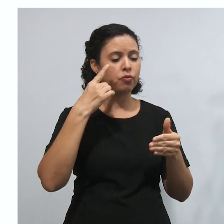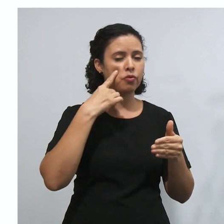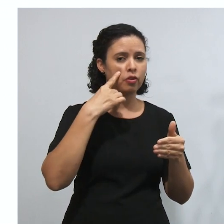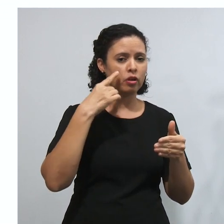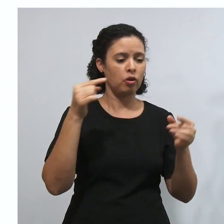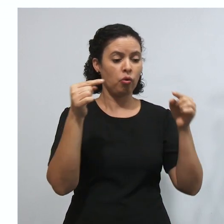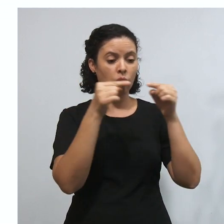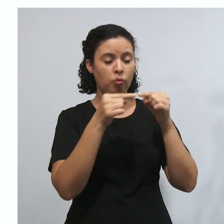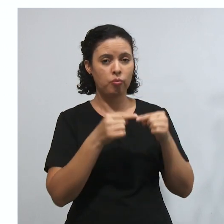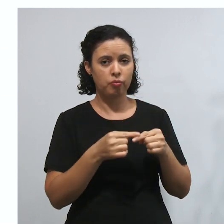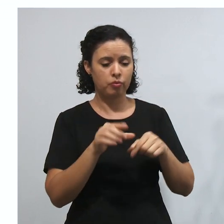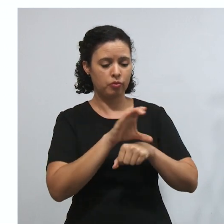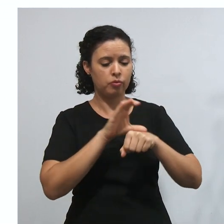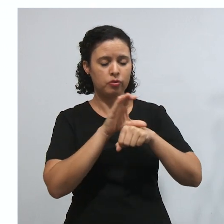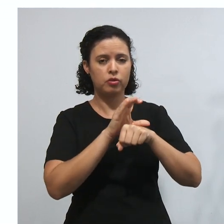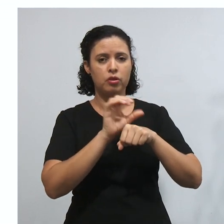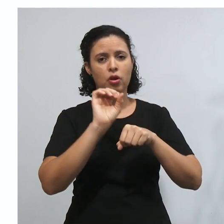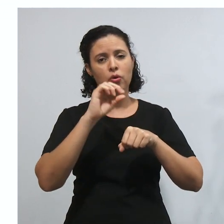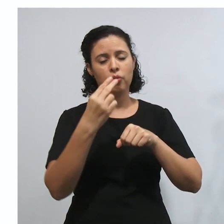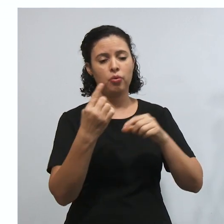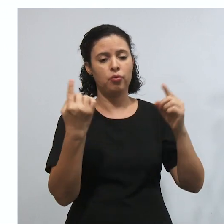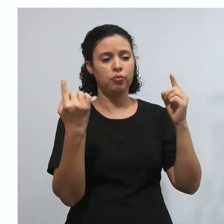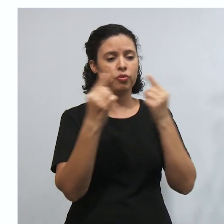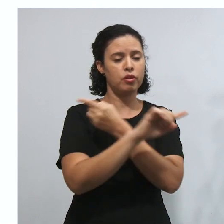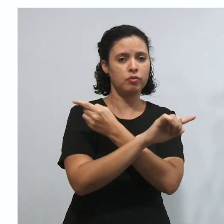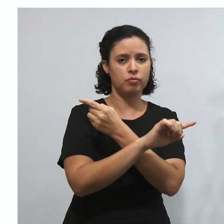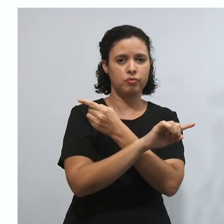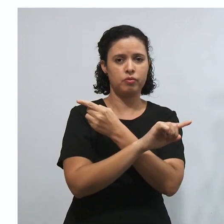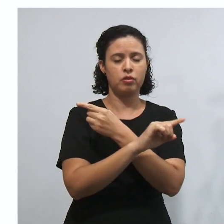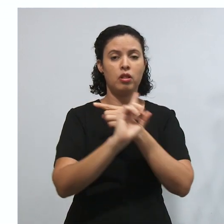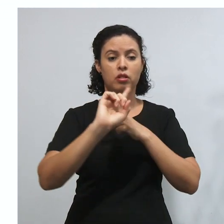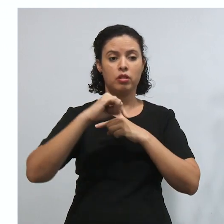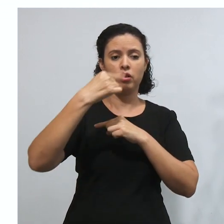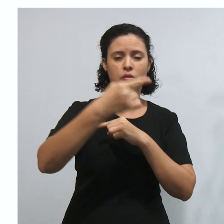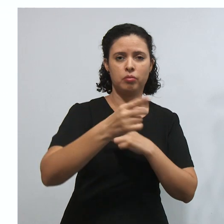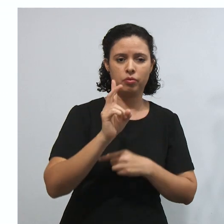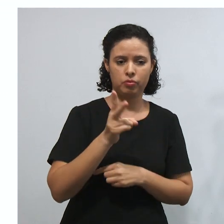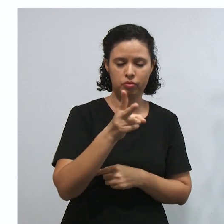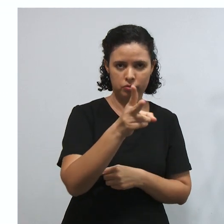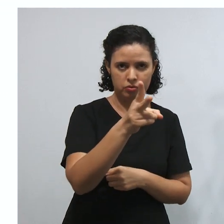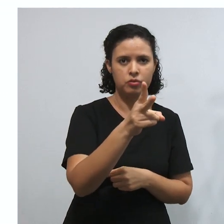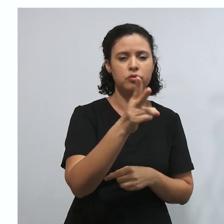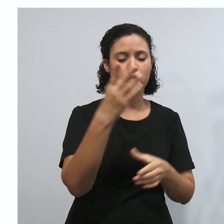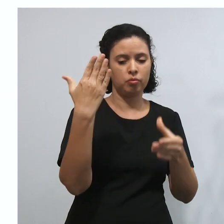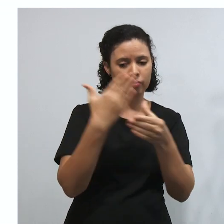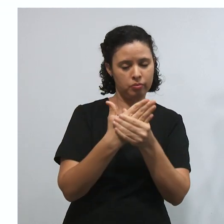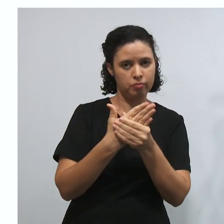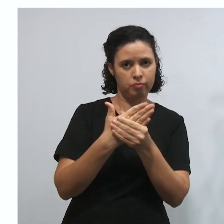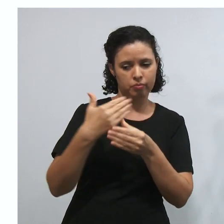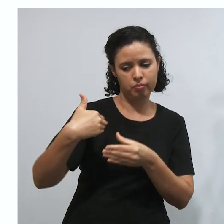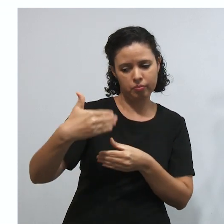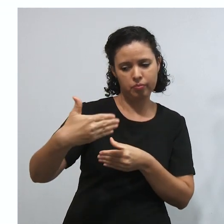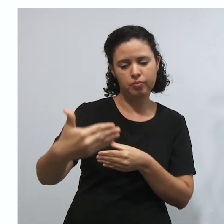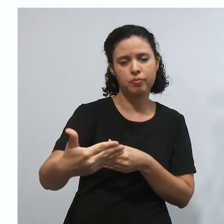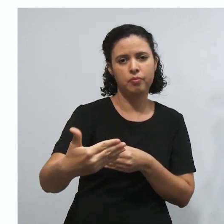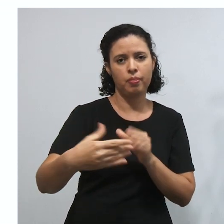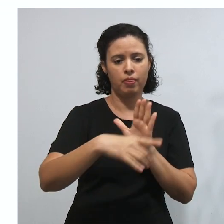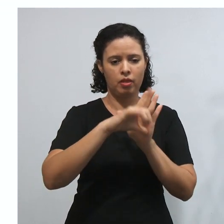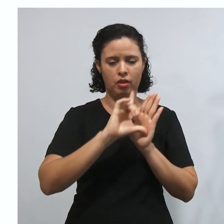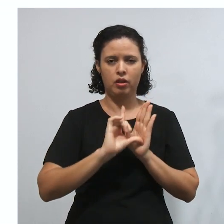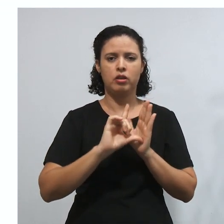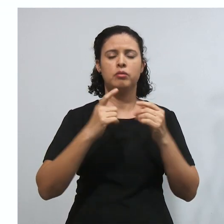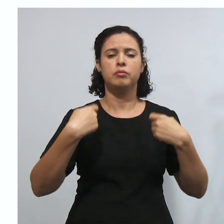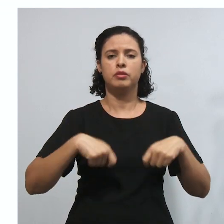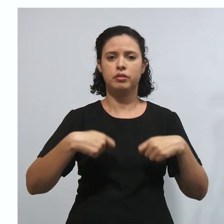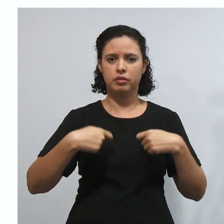inconstitucional ou não, porque ele vai ter reflexo direto no caso concreto que ele precisa julgar. Tá certo? Então, tem que ter essa condição